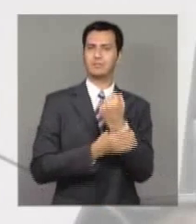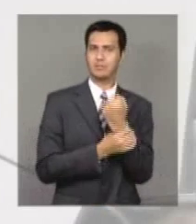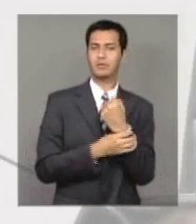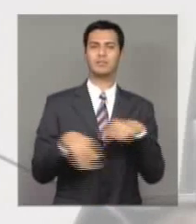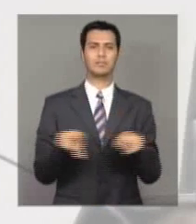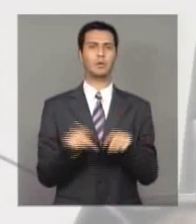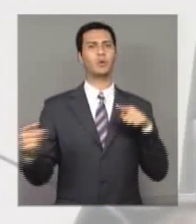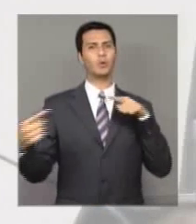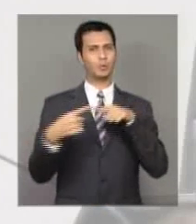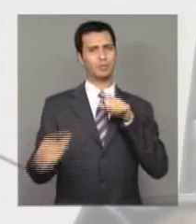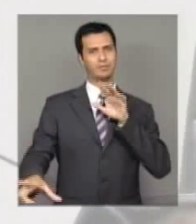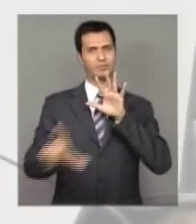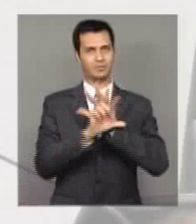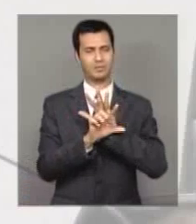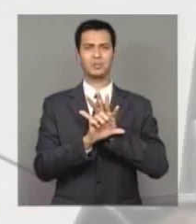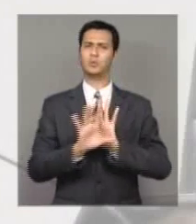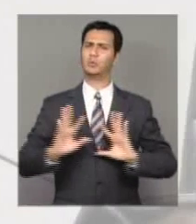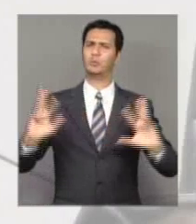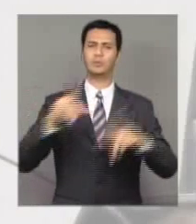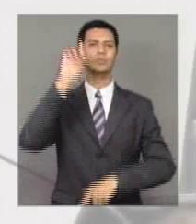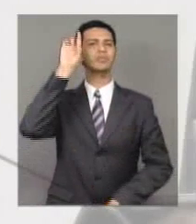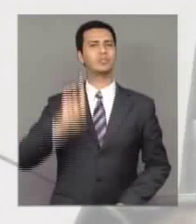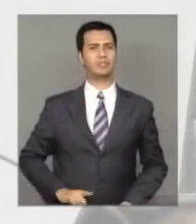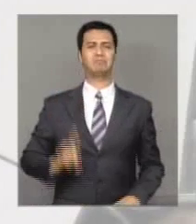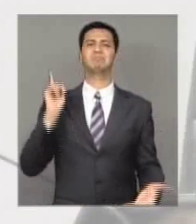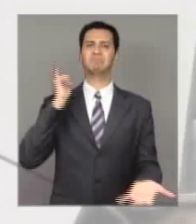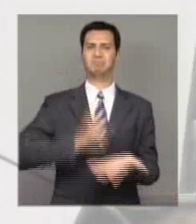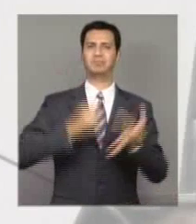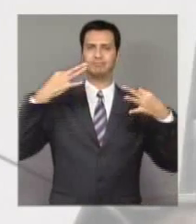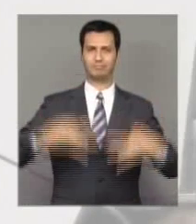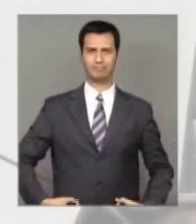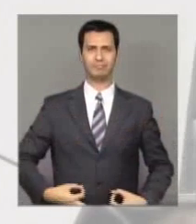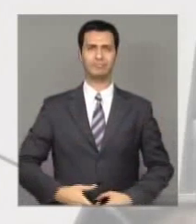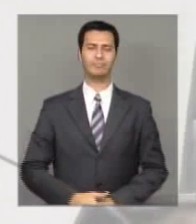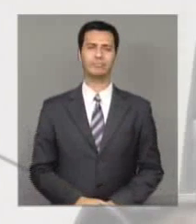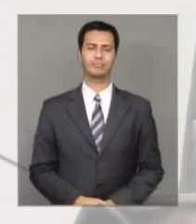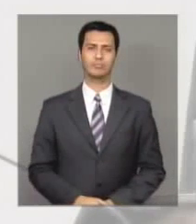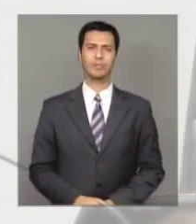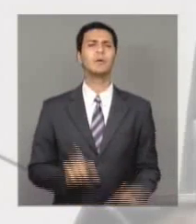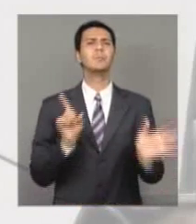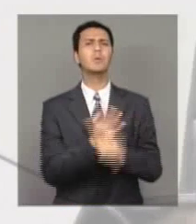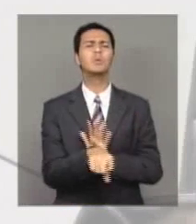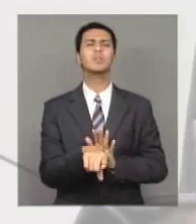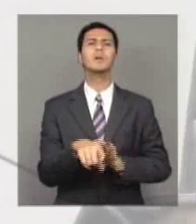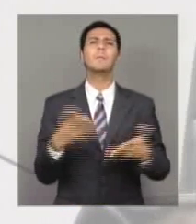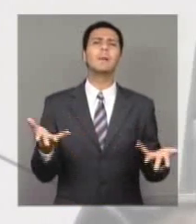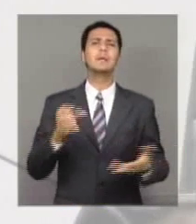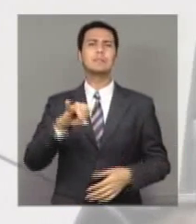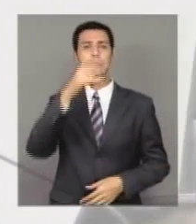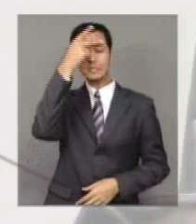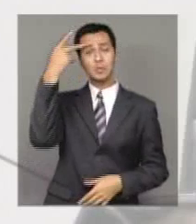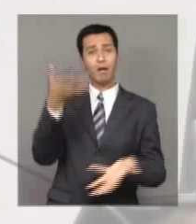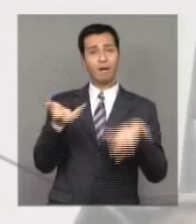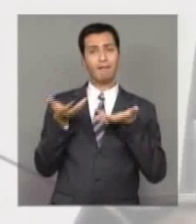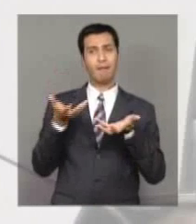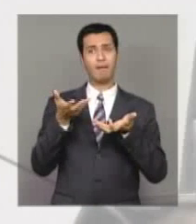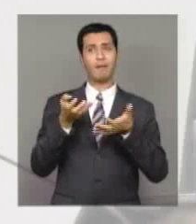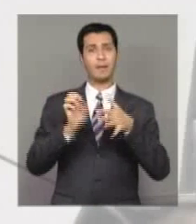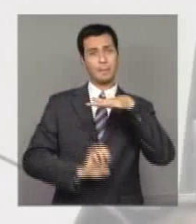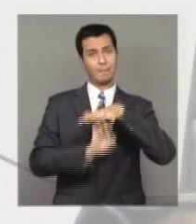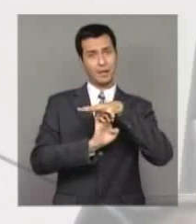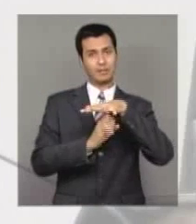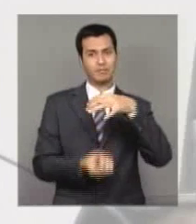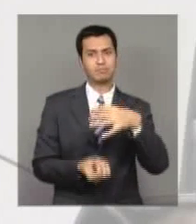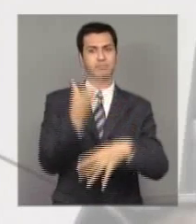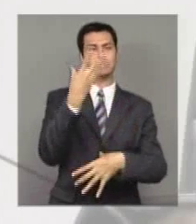legalidade e com todos os seus direitos garantidos. Presidenta, e quem quiser crescer, formar uma pequena empresa, por exemplo,